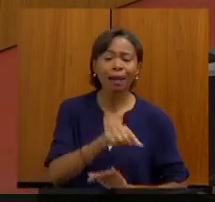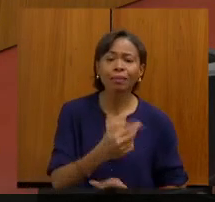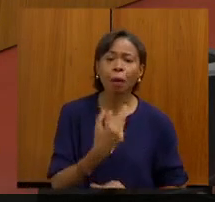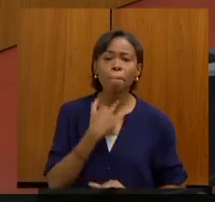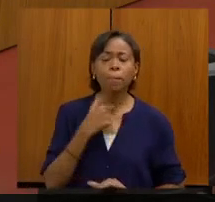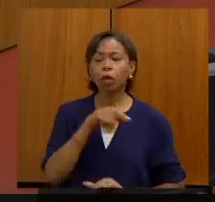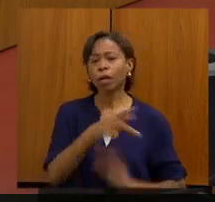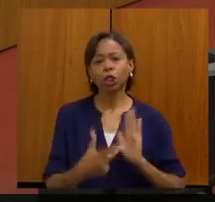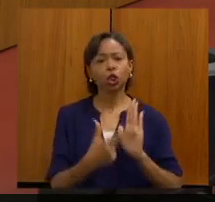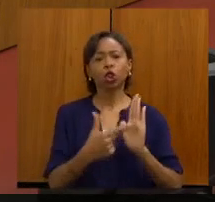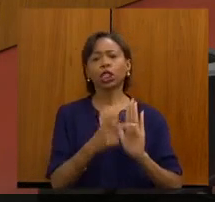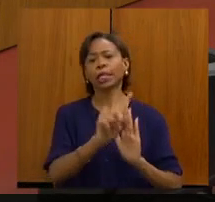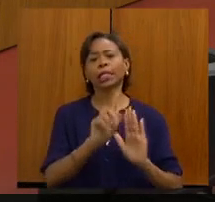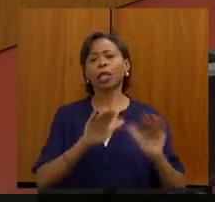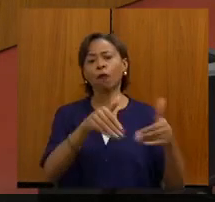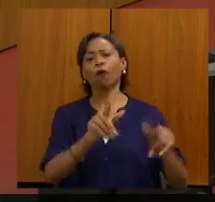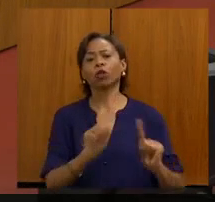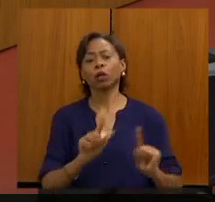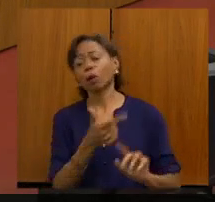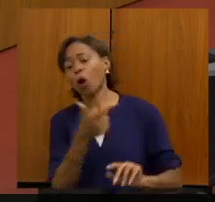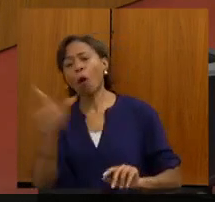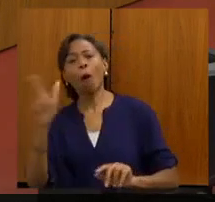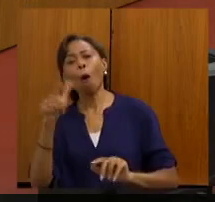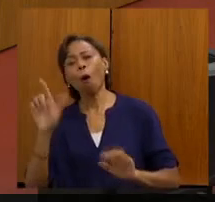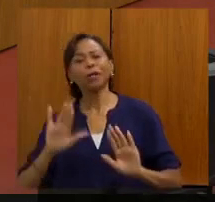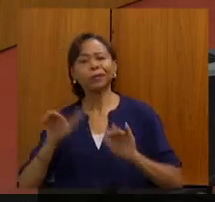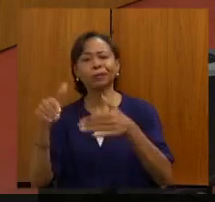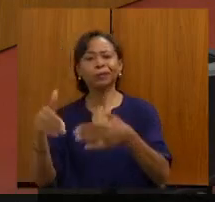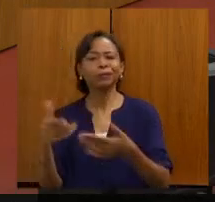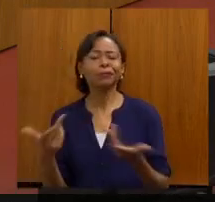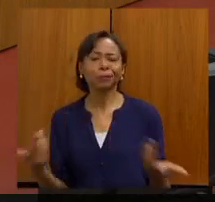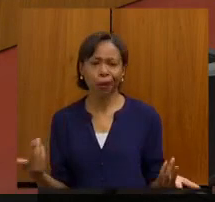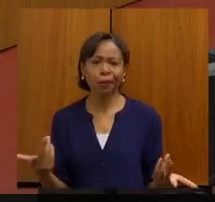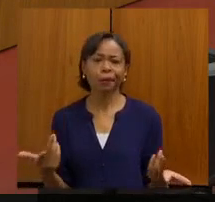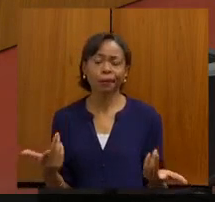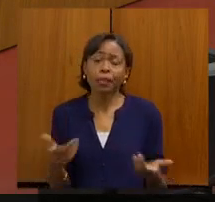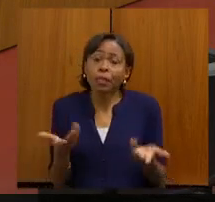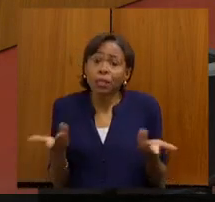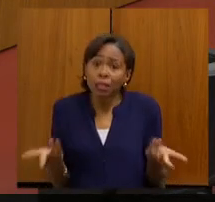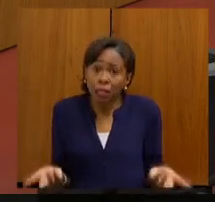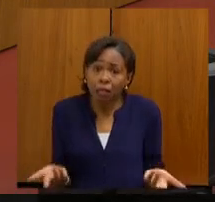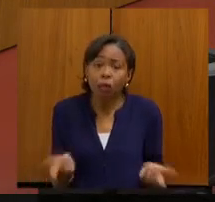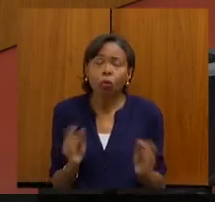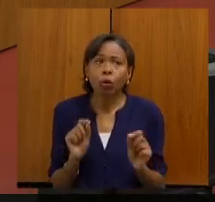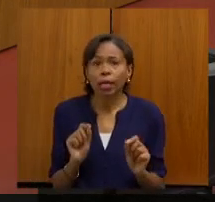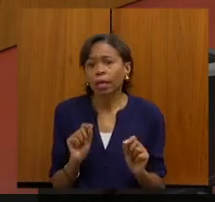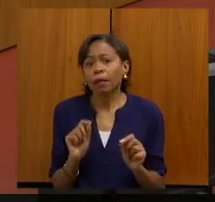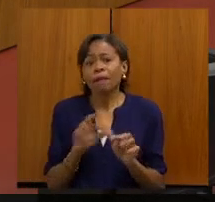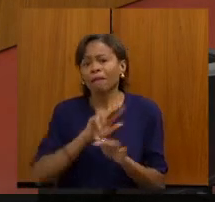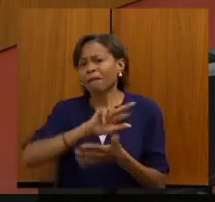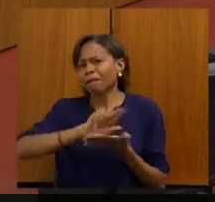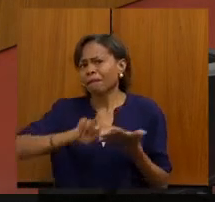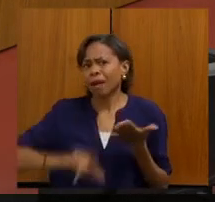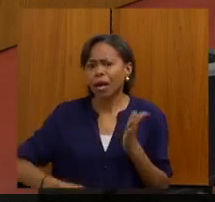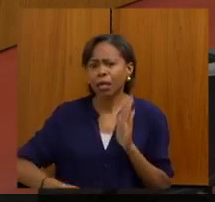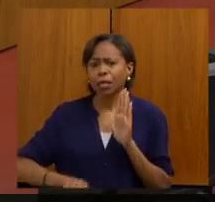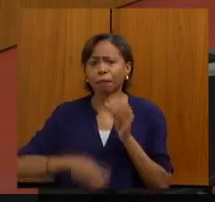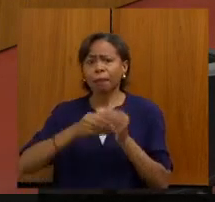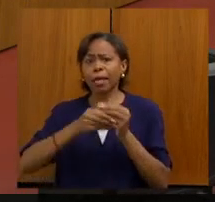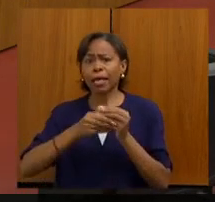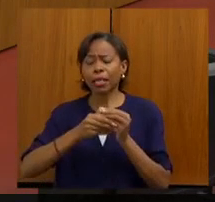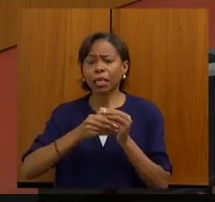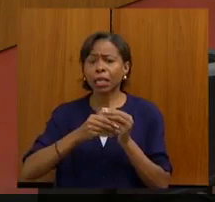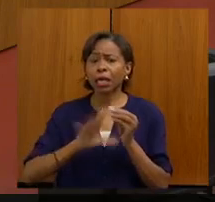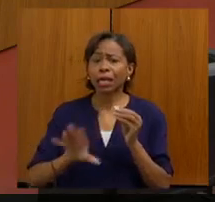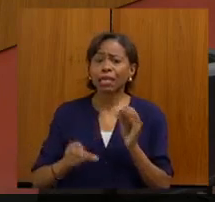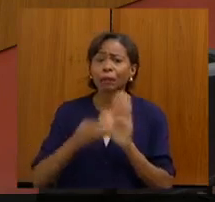tem duas, três geladeiras. Não, mas você pode usar comprando uma nova geladeira. Então, muitas das emendas nossas, às vezes, gente não